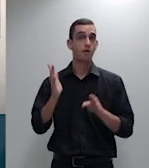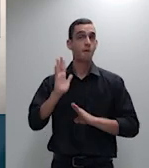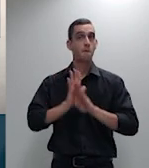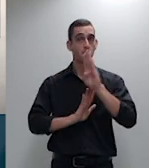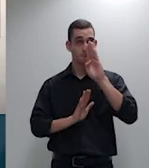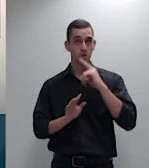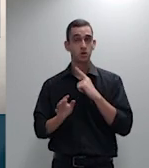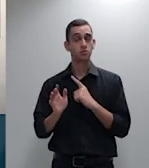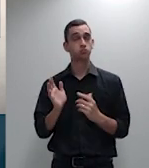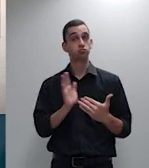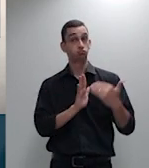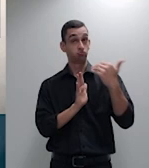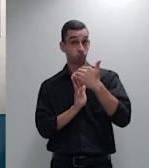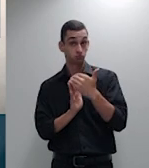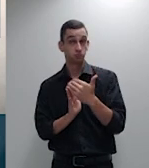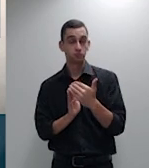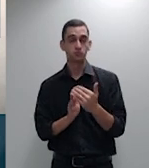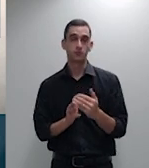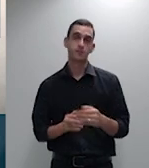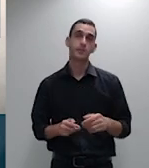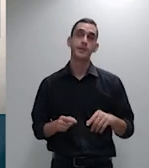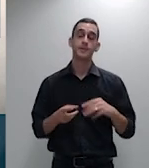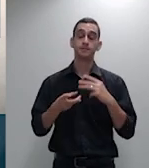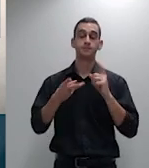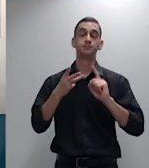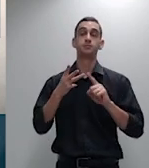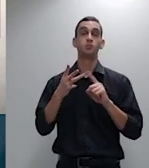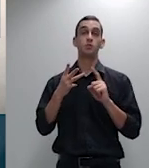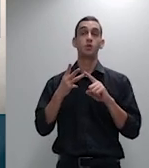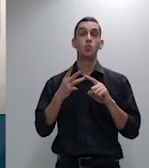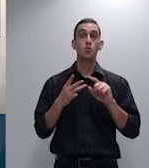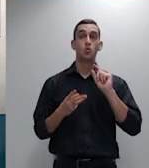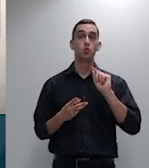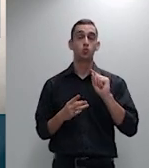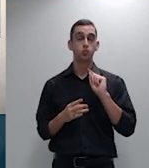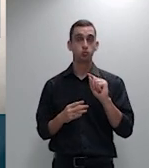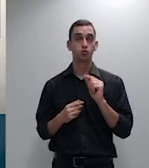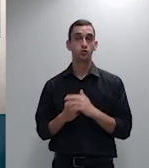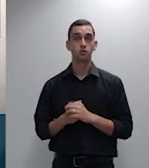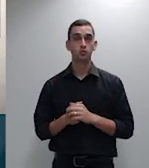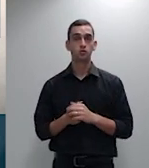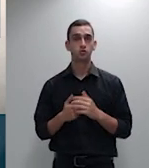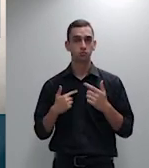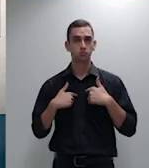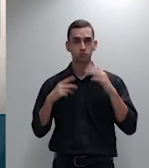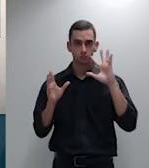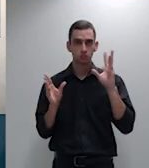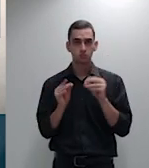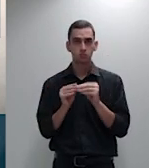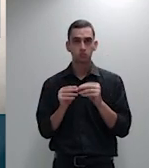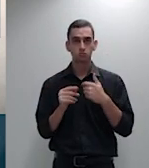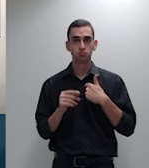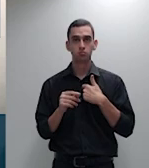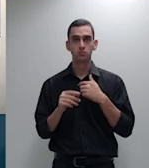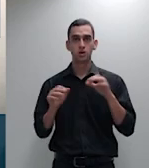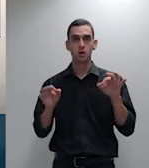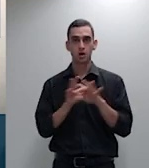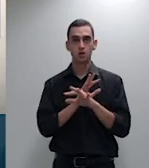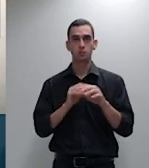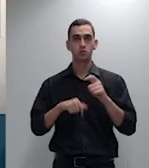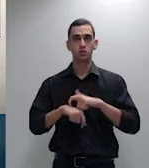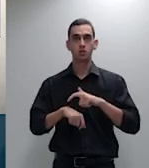é o dano ao susto eu vou concluir aqui já vejo que meu tempo está quase se esgotando eu vou concluir aqui excelência apenas